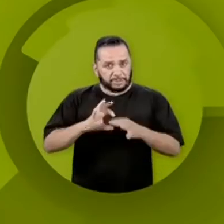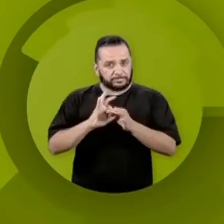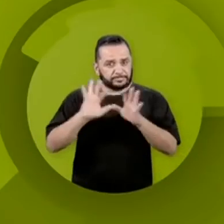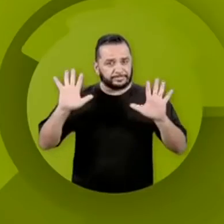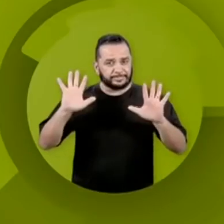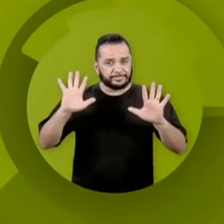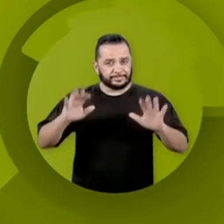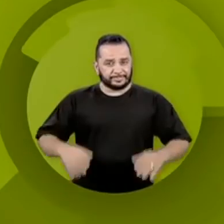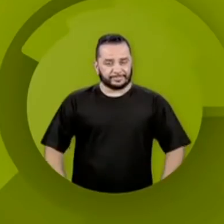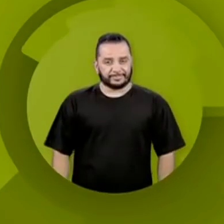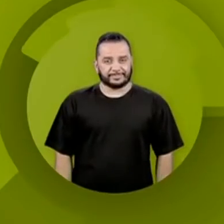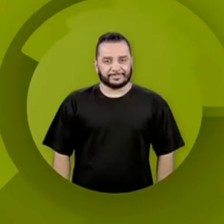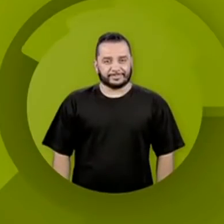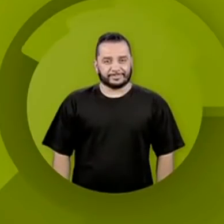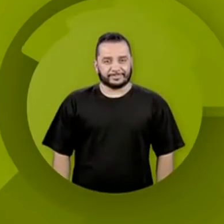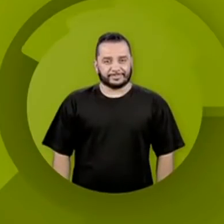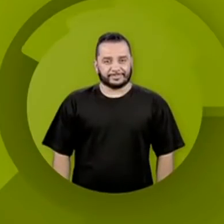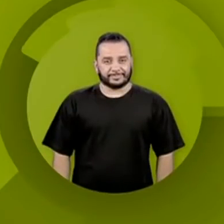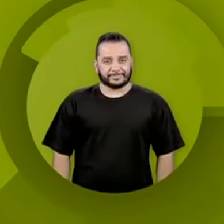Os Públicos